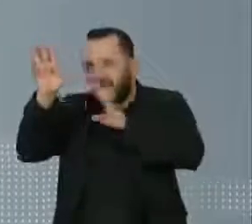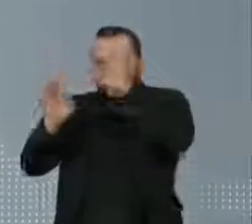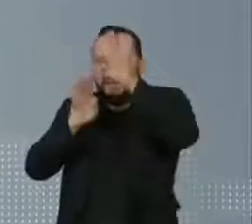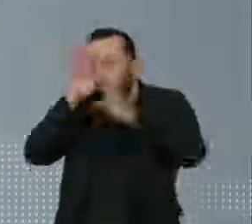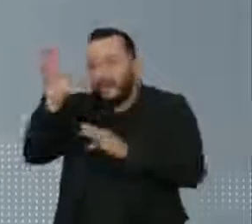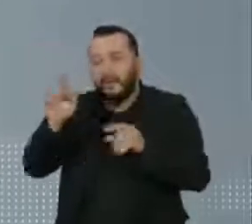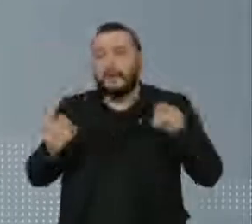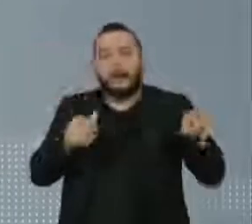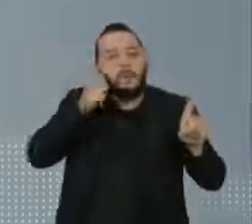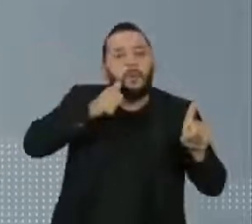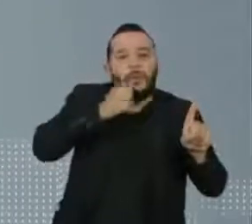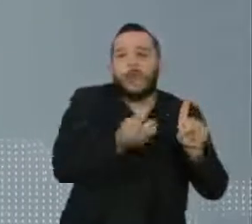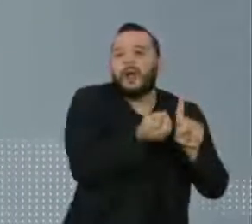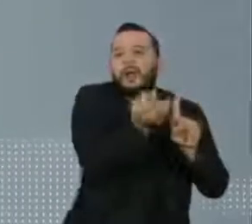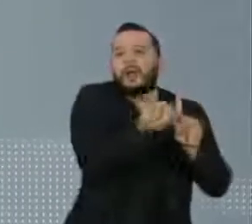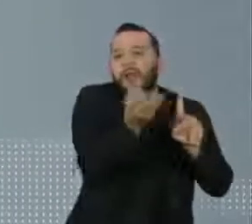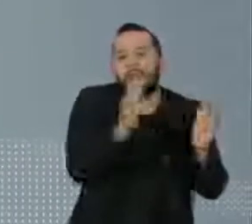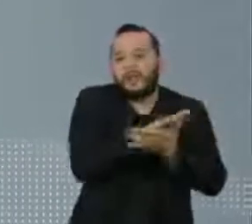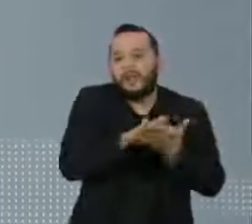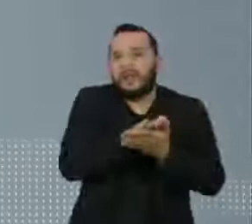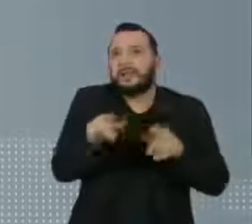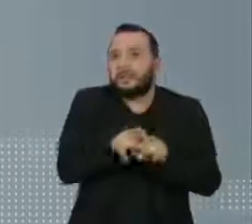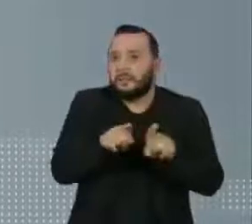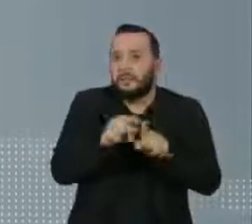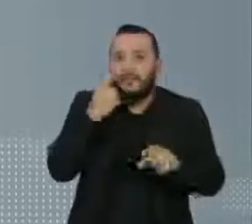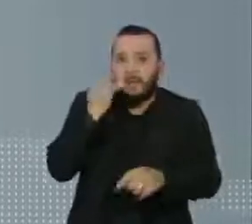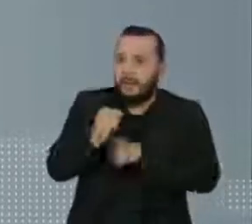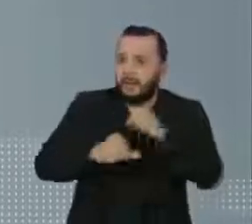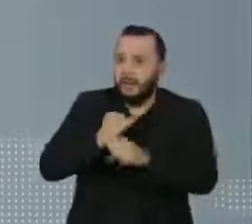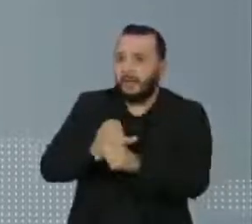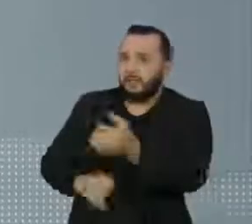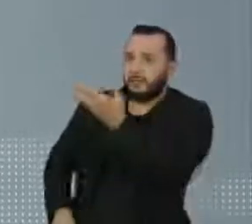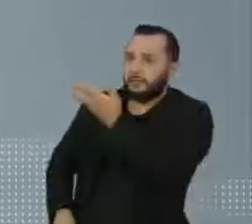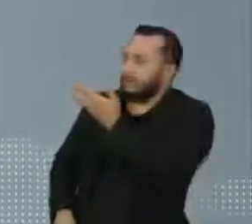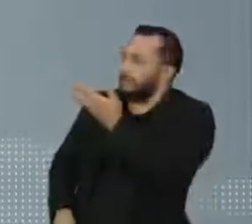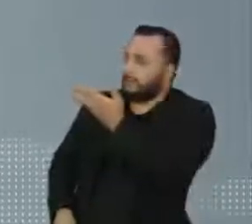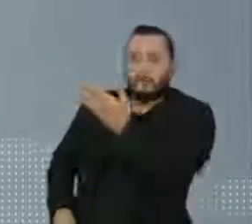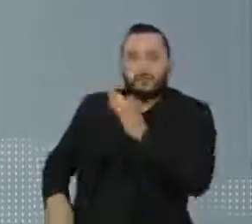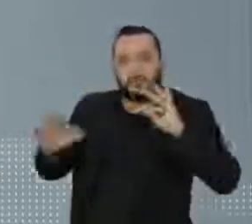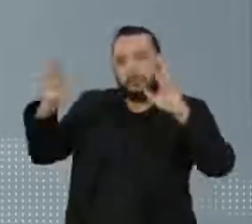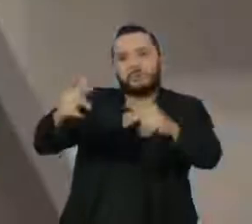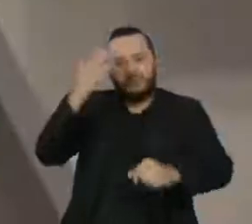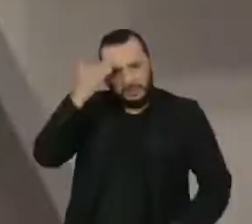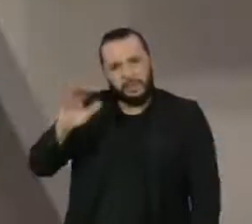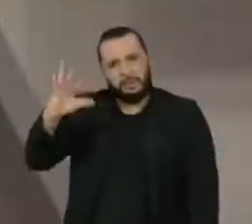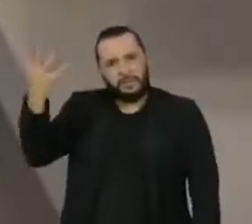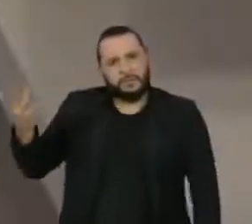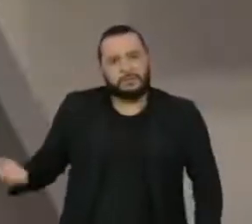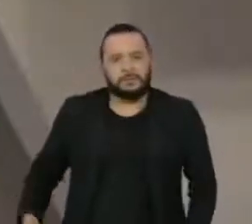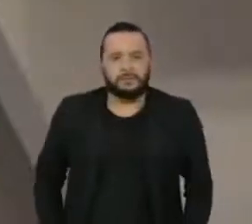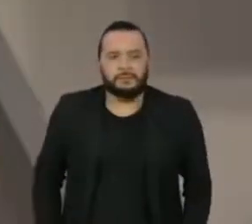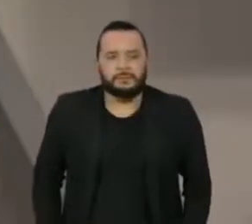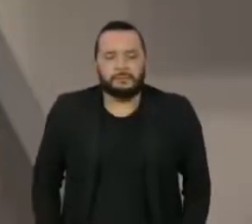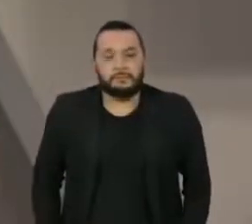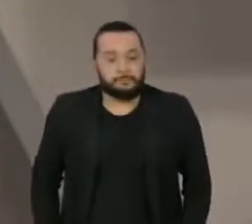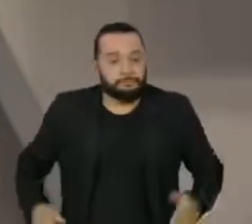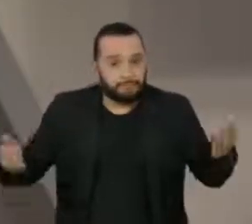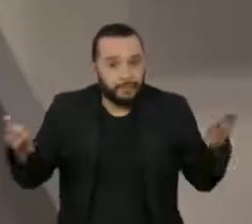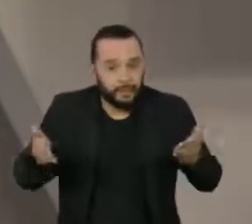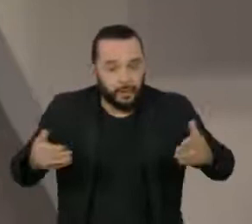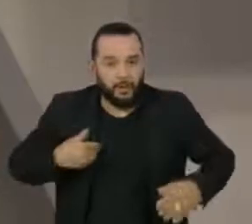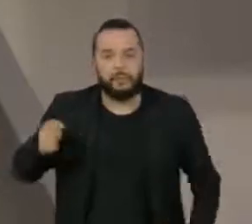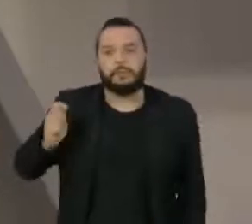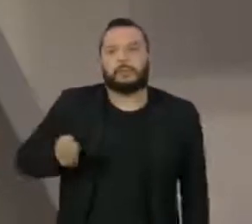ignorando as imagens que foram amplamente divulgadas no mundo inteiro e que são de conhecimento público. Em nota, a